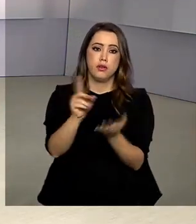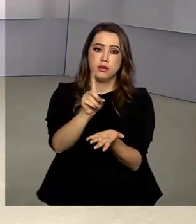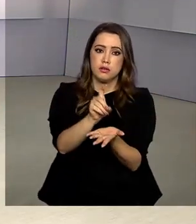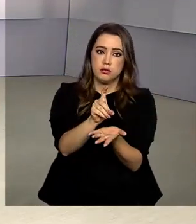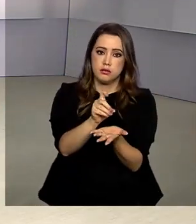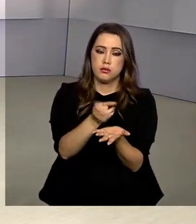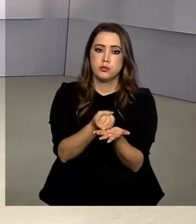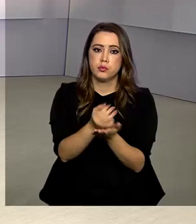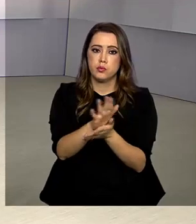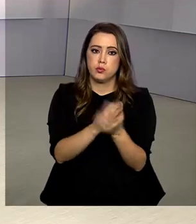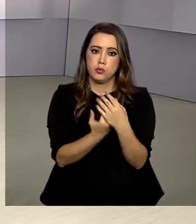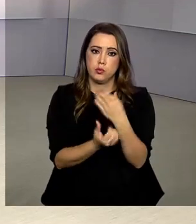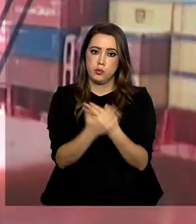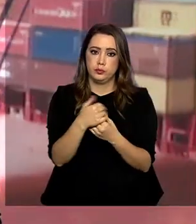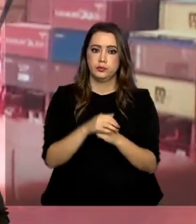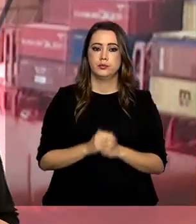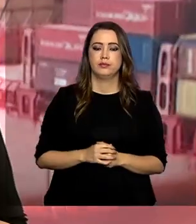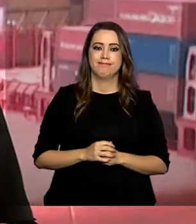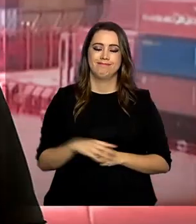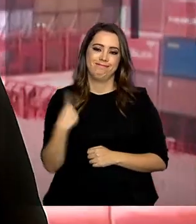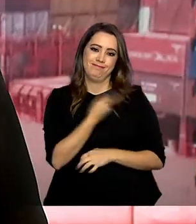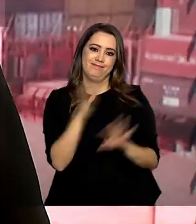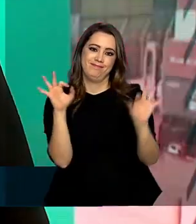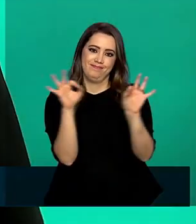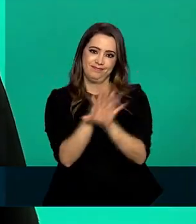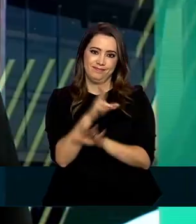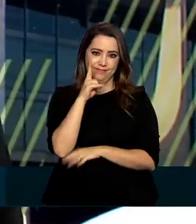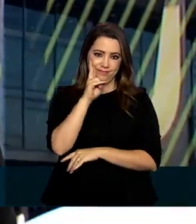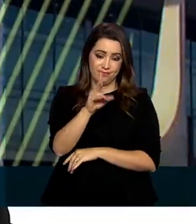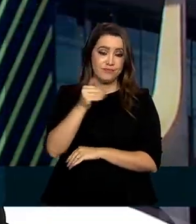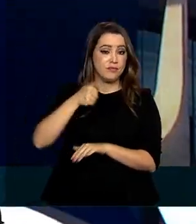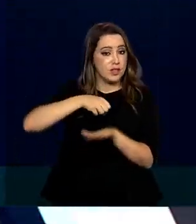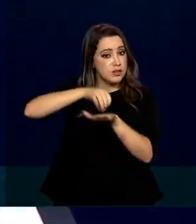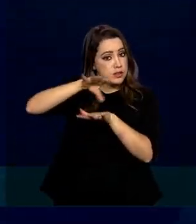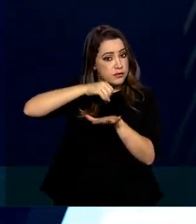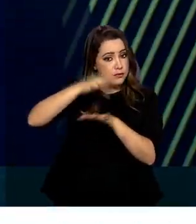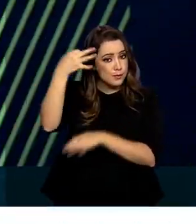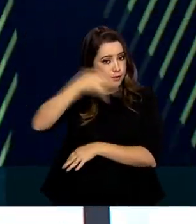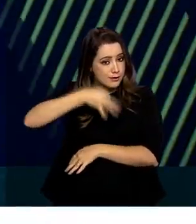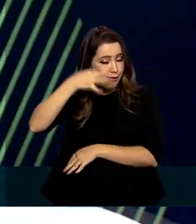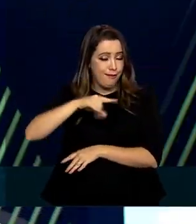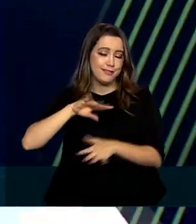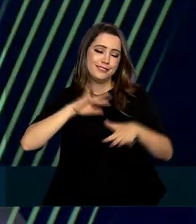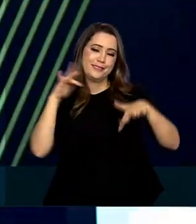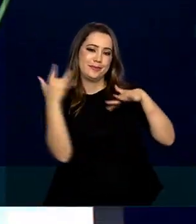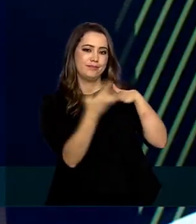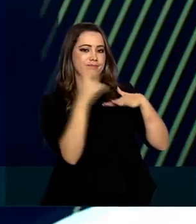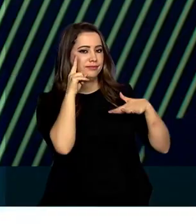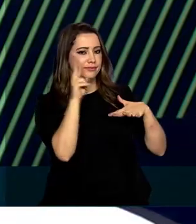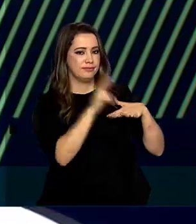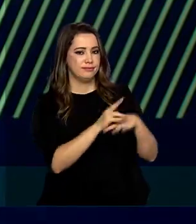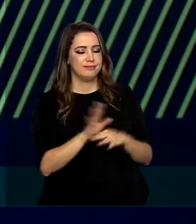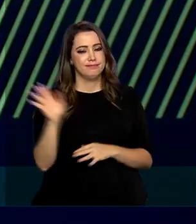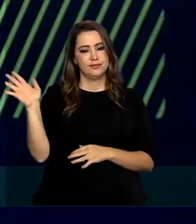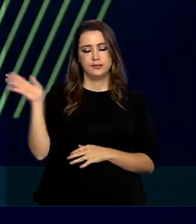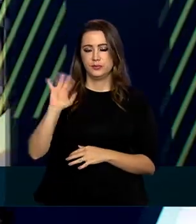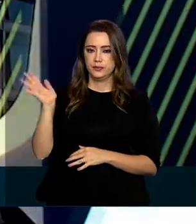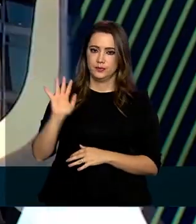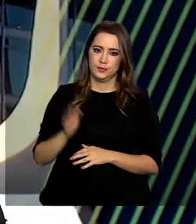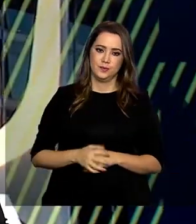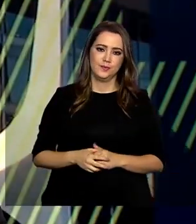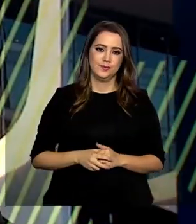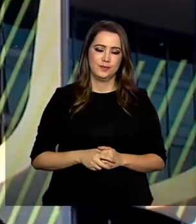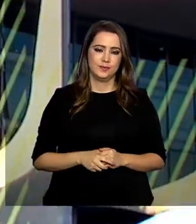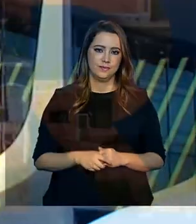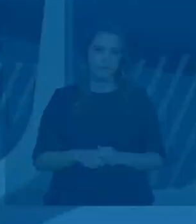higienização para as mãos. Nós ficamos por aqui, mas você continua bem informado também pelas nossas redes sociais. Até a